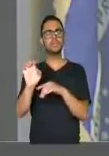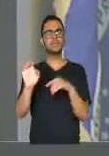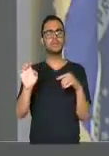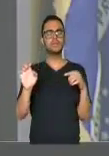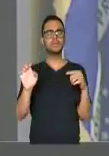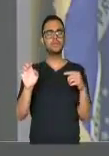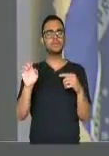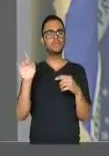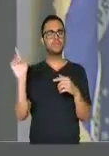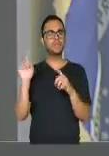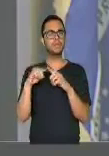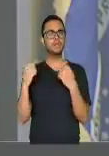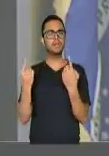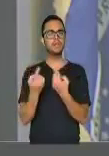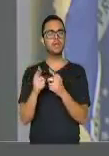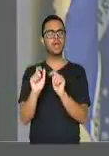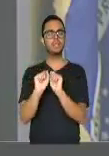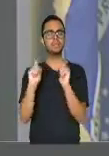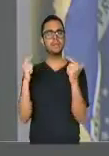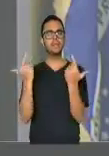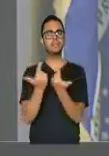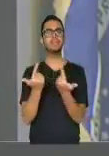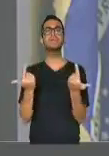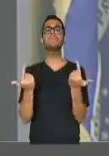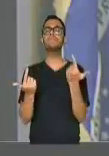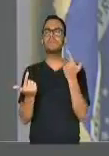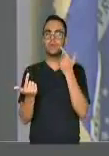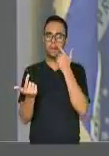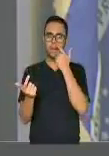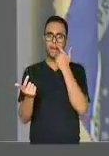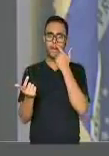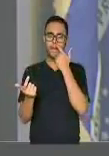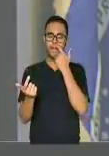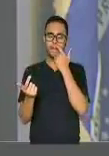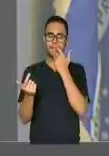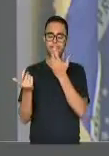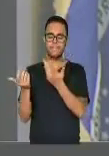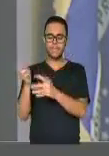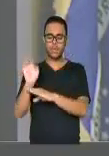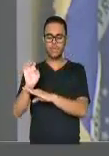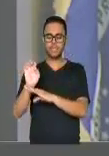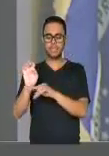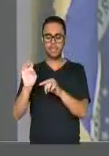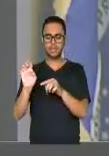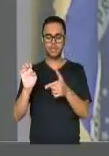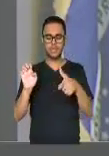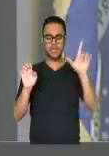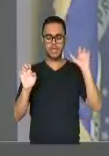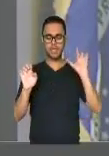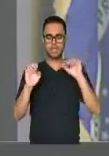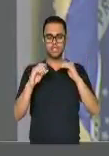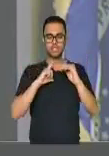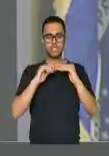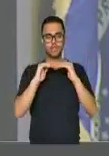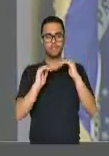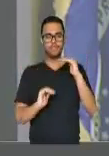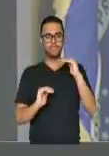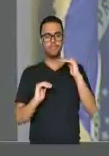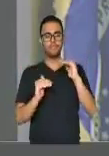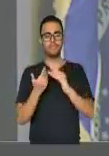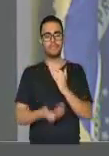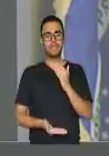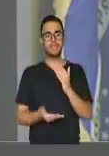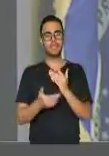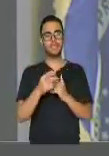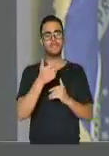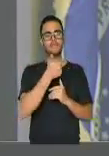Câmara, da Assembleia Legislativa, um estado que tinha um déficit, um déficit de 25